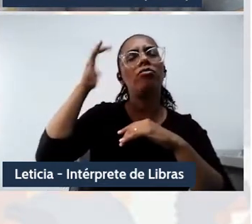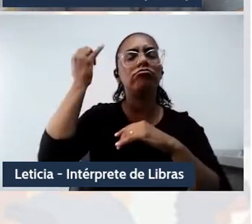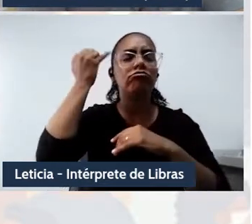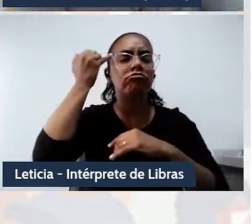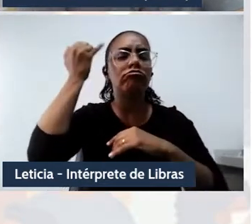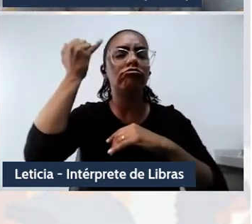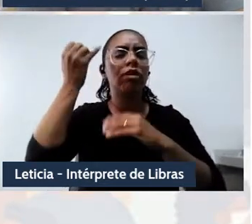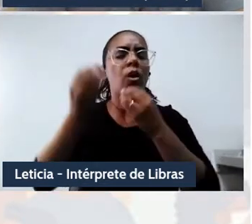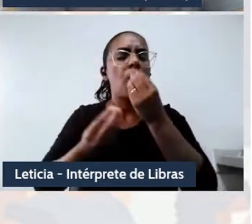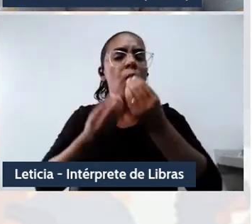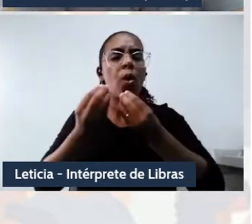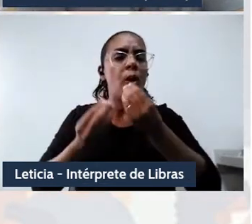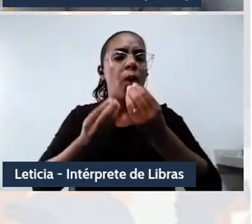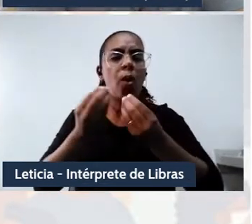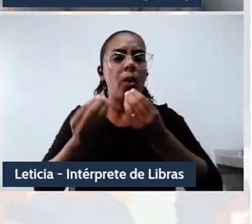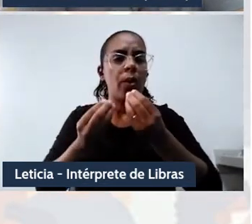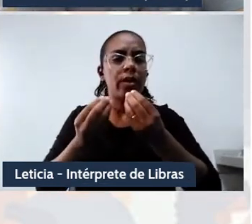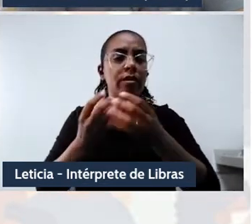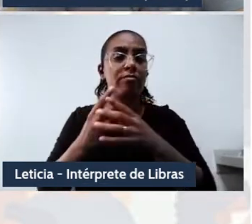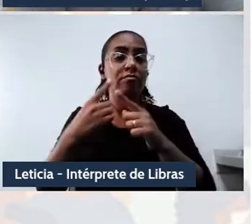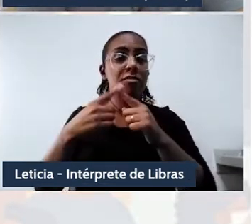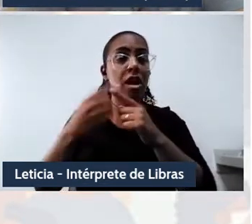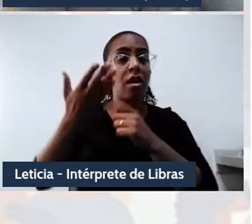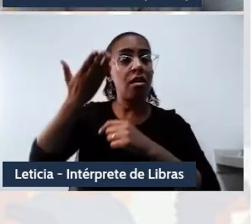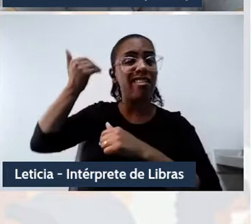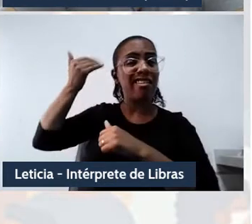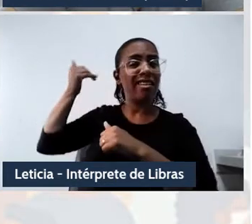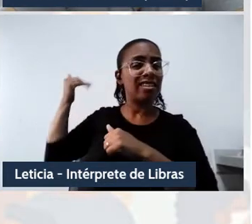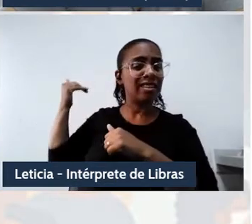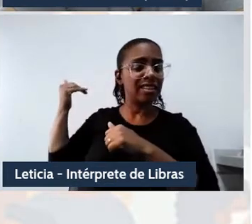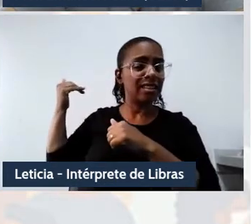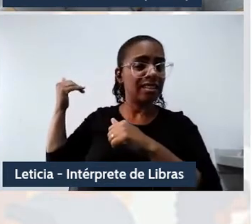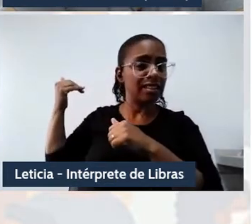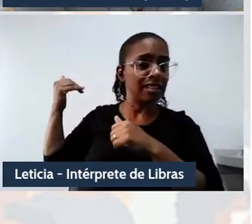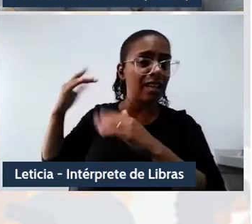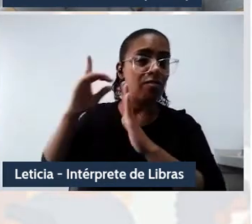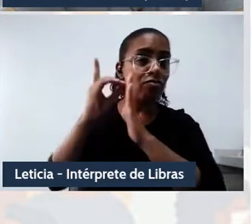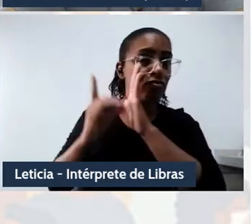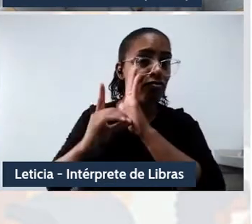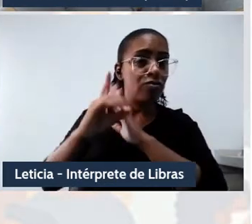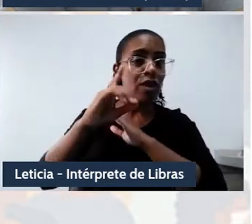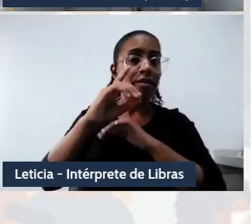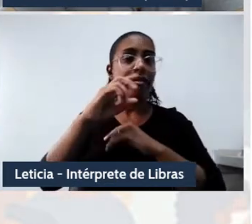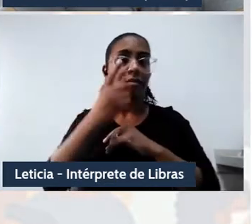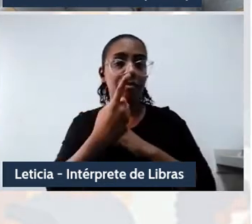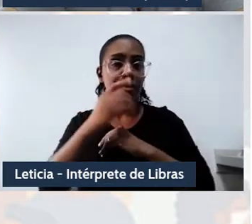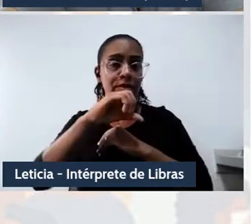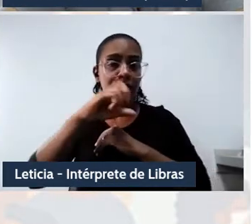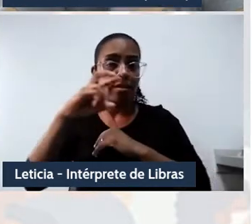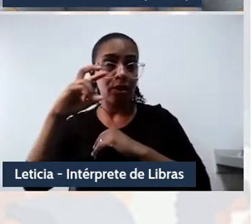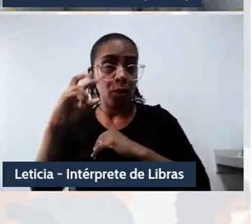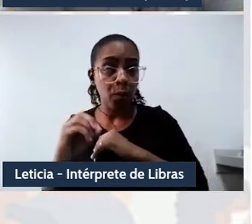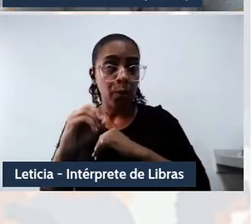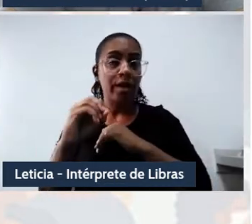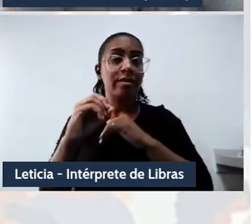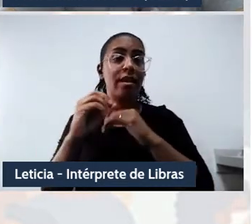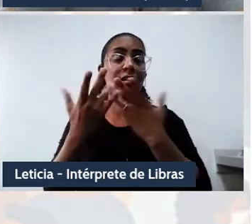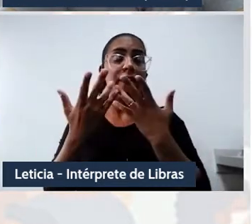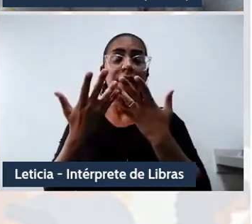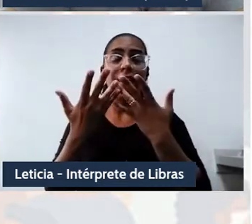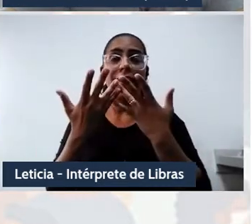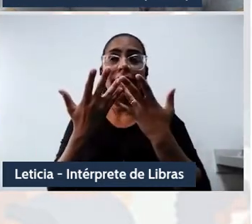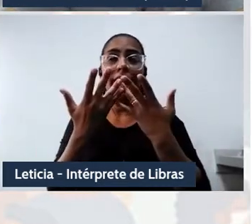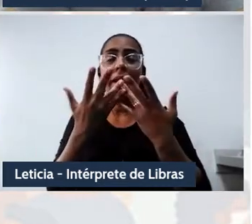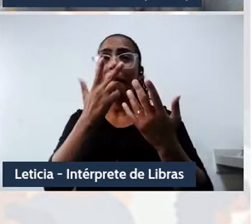texto da década de 50, ou seja, rompem com a reversibilidade, rompem com a imprevisibilidade,